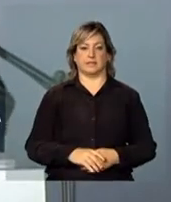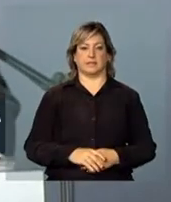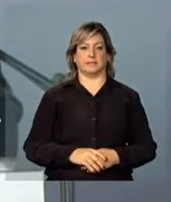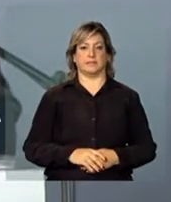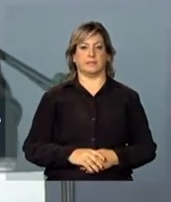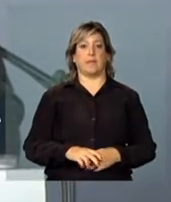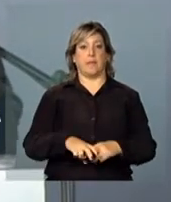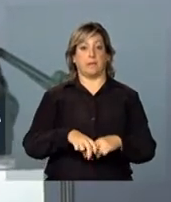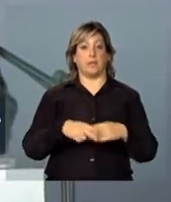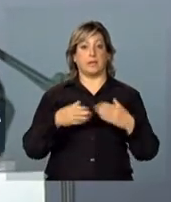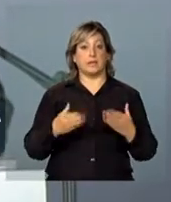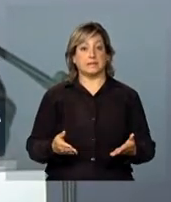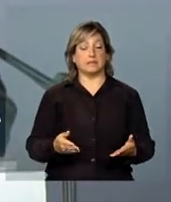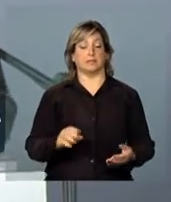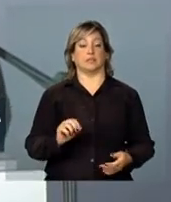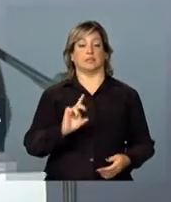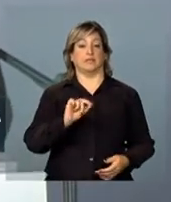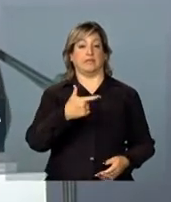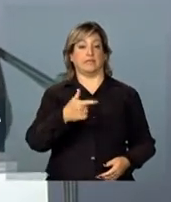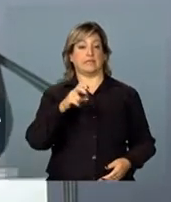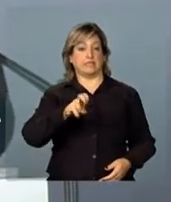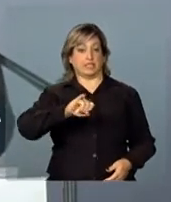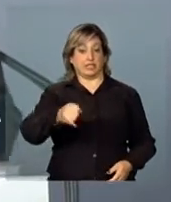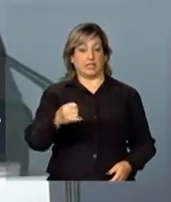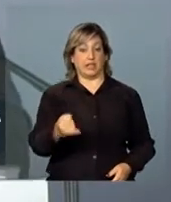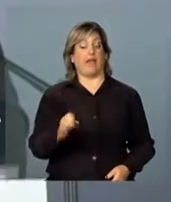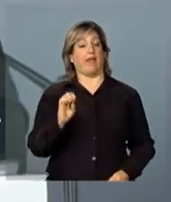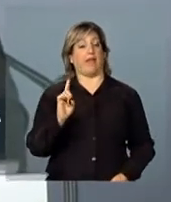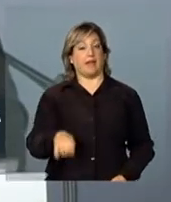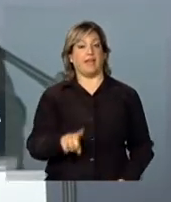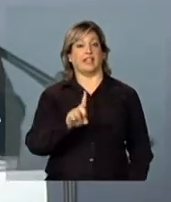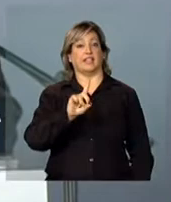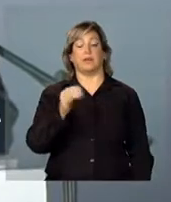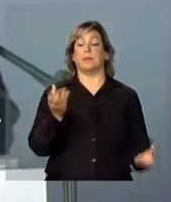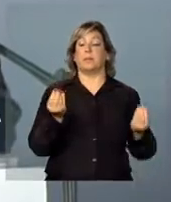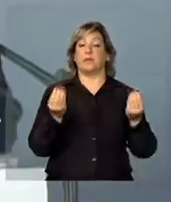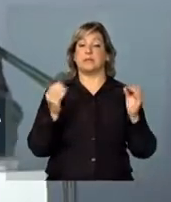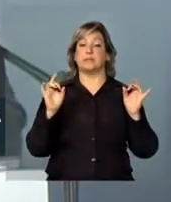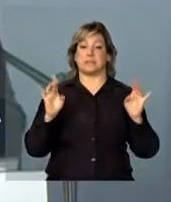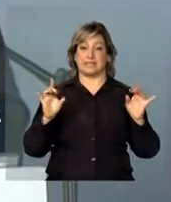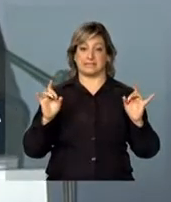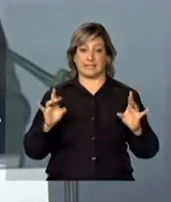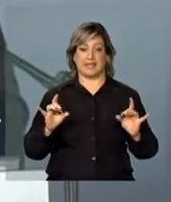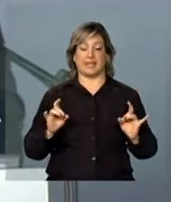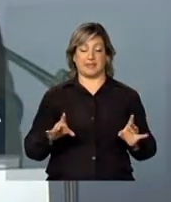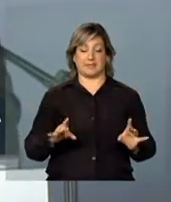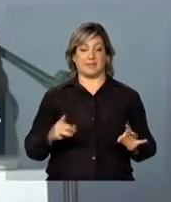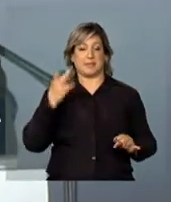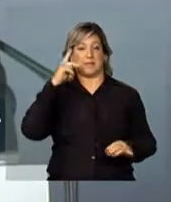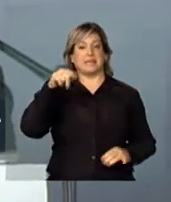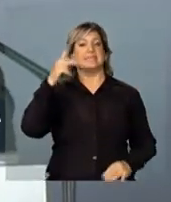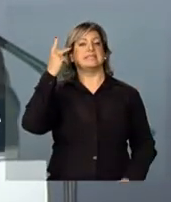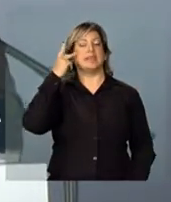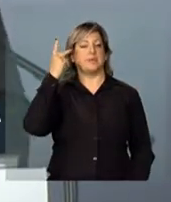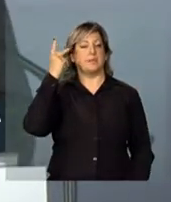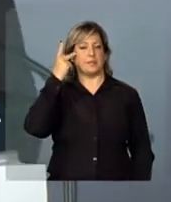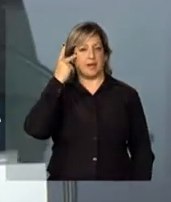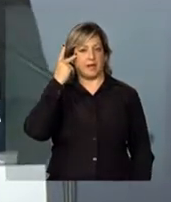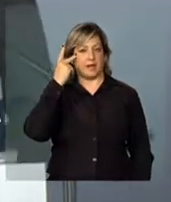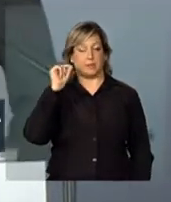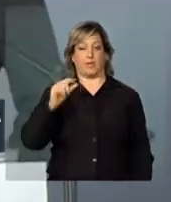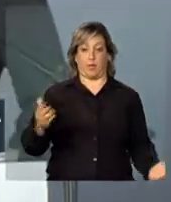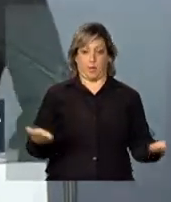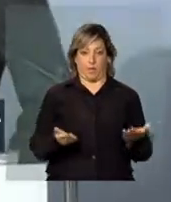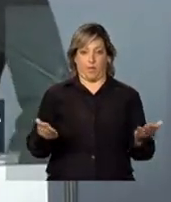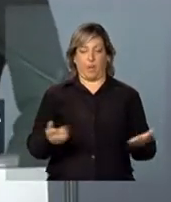Por isso que hoje, 25 de janeiro, é sem dúvida nenhuma um dia muito especial para São Paulo, que